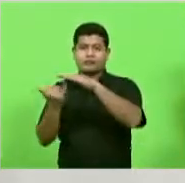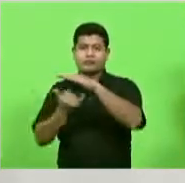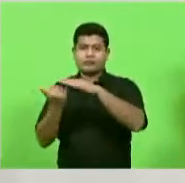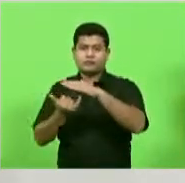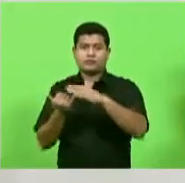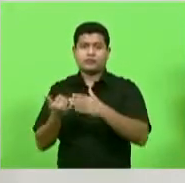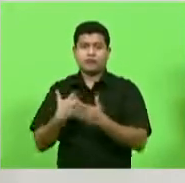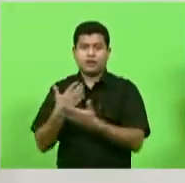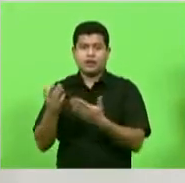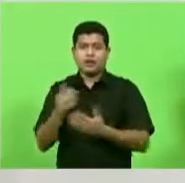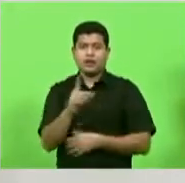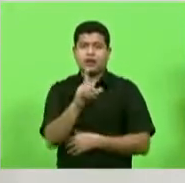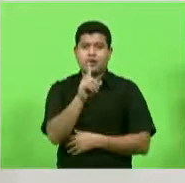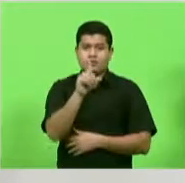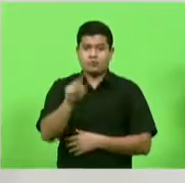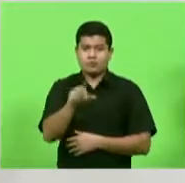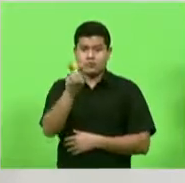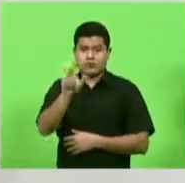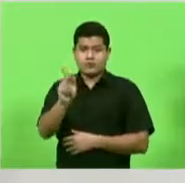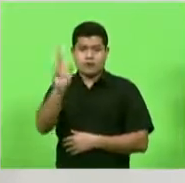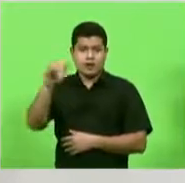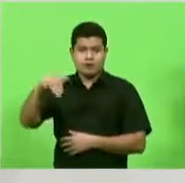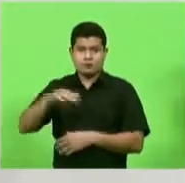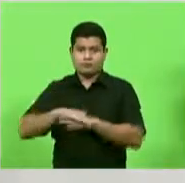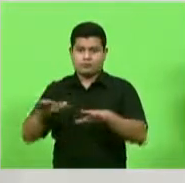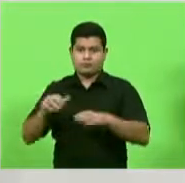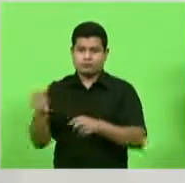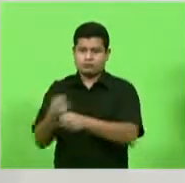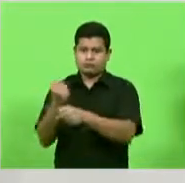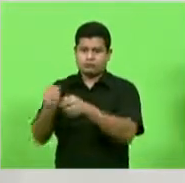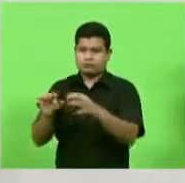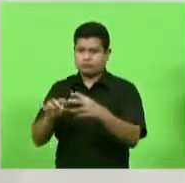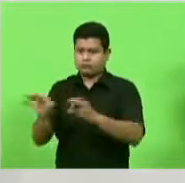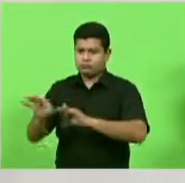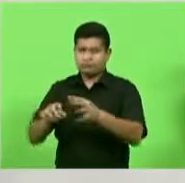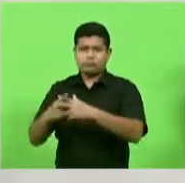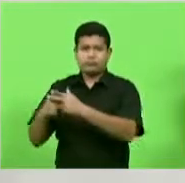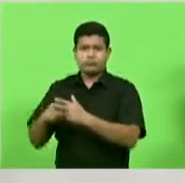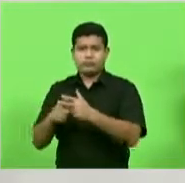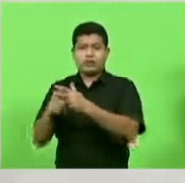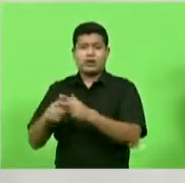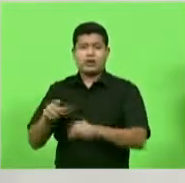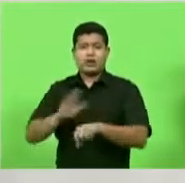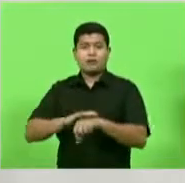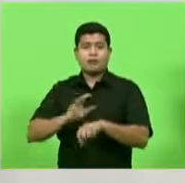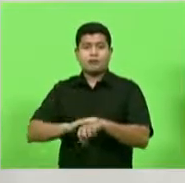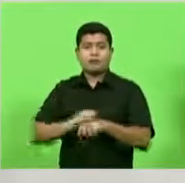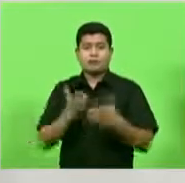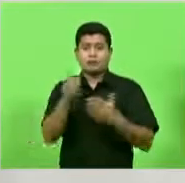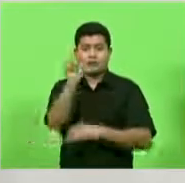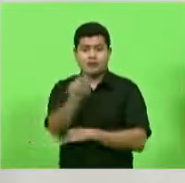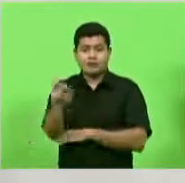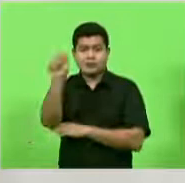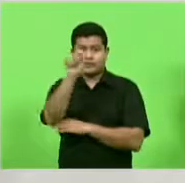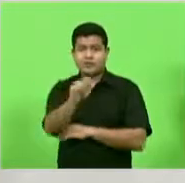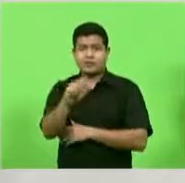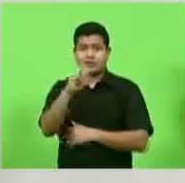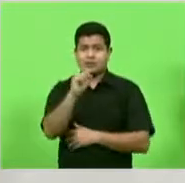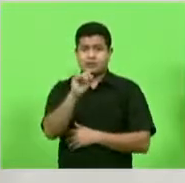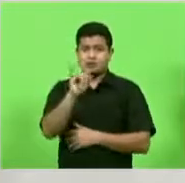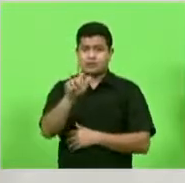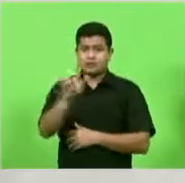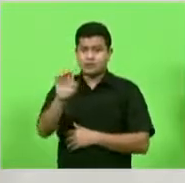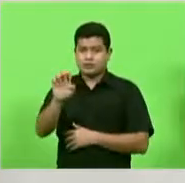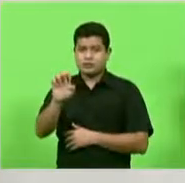.500 metros apenas de obra ali. O projeto foi inteiramente financiado pela Associação Comercial Industrial de Joinville, pela CIG.